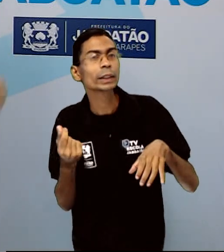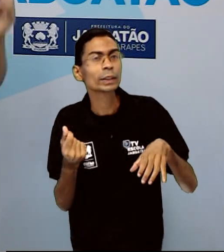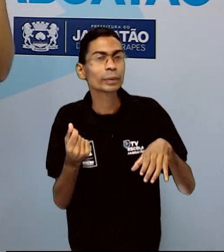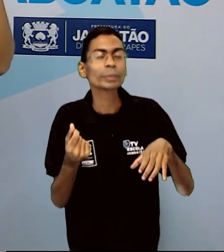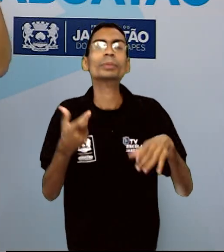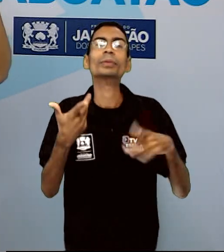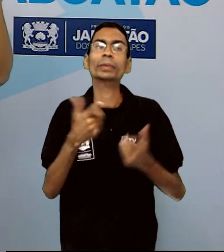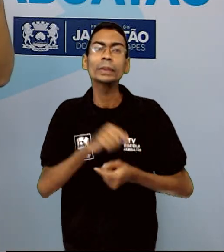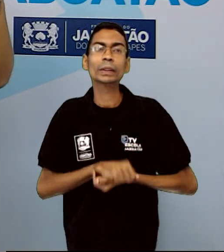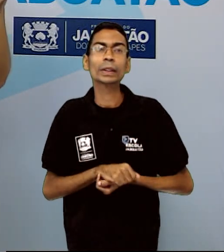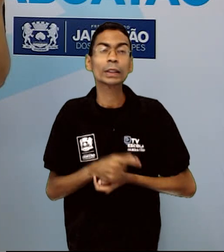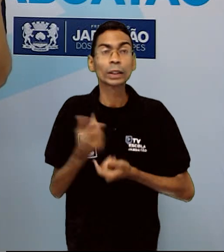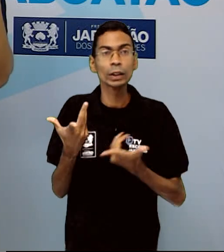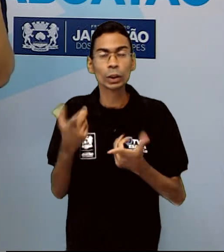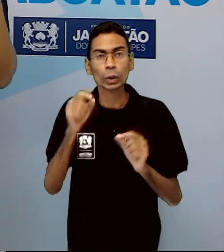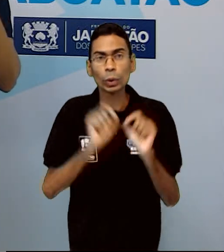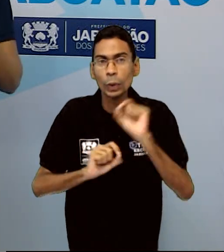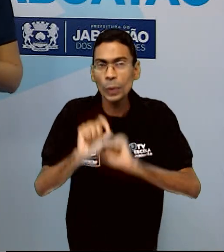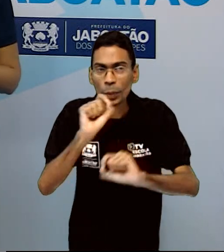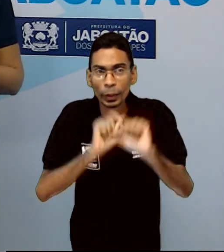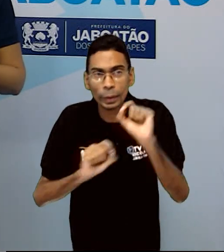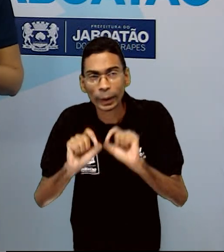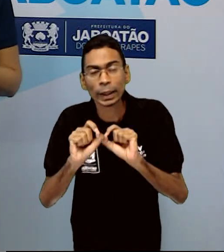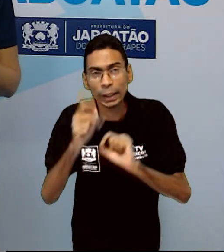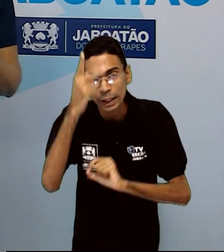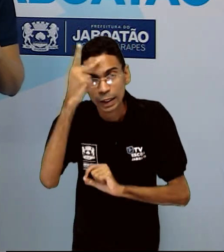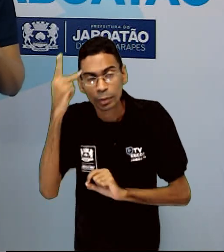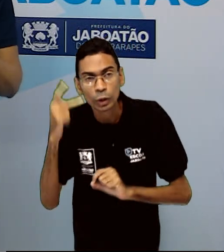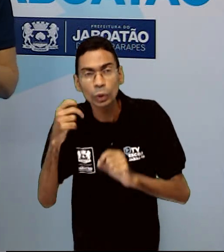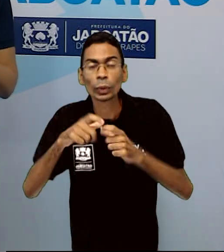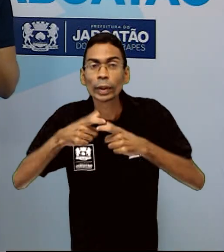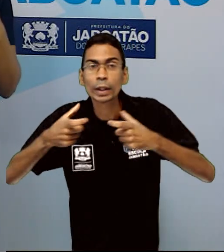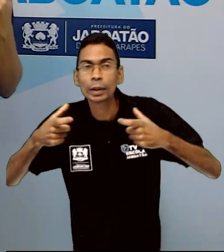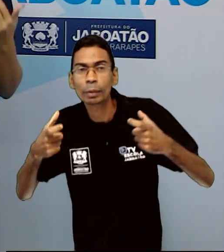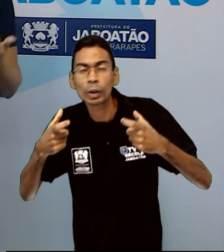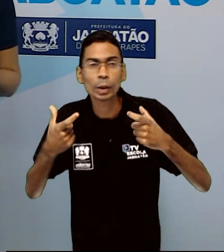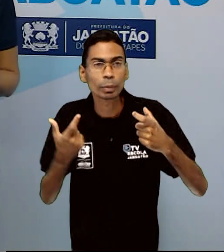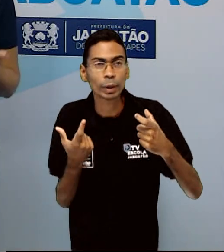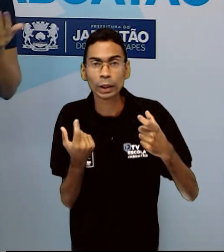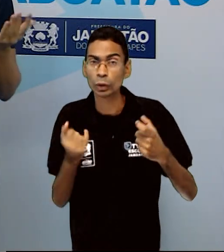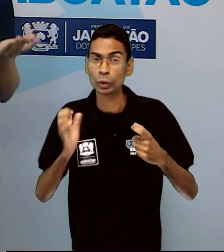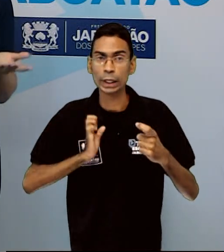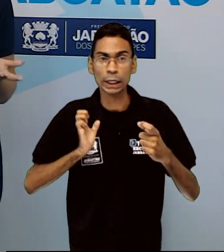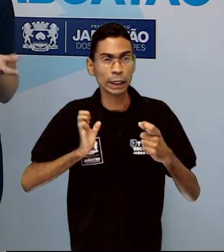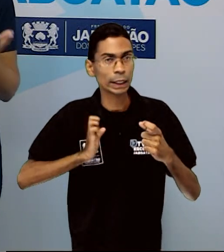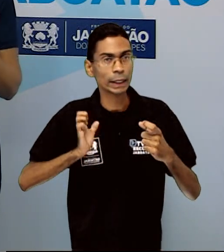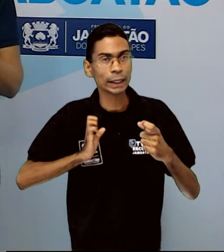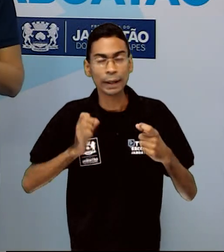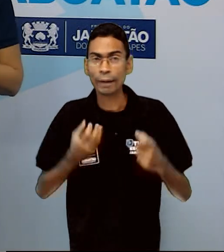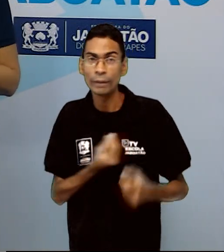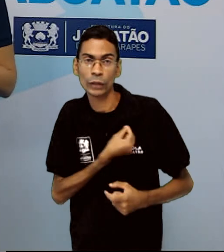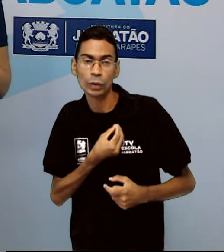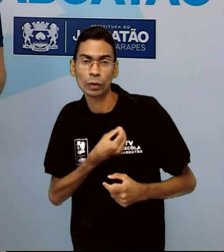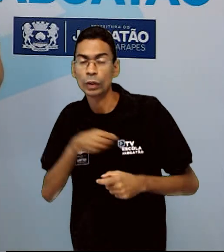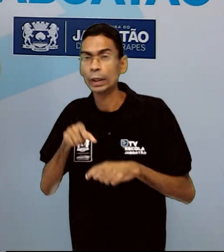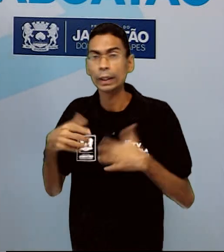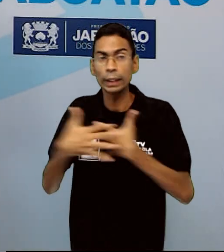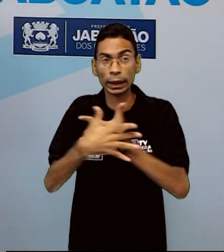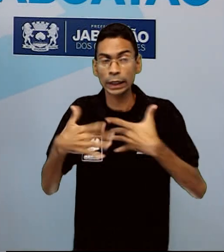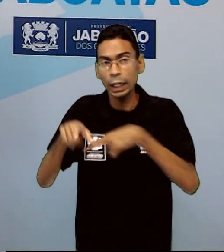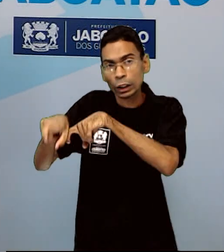E a maioria, por não ser rica, vivia do trabalho na cidade e no campo,